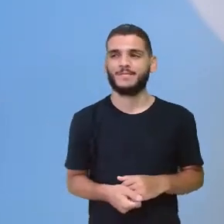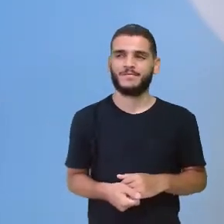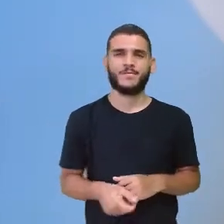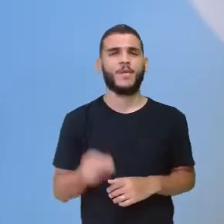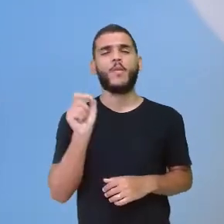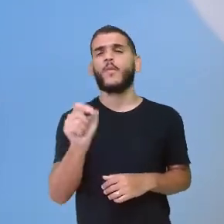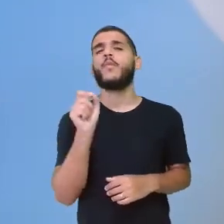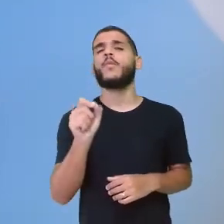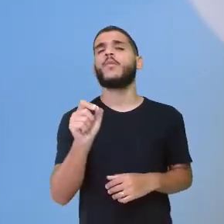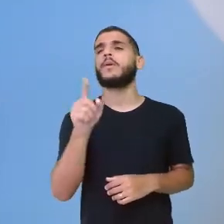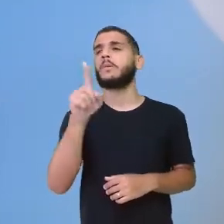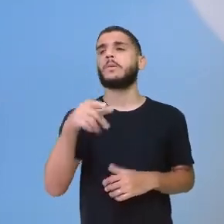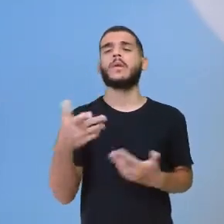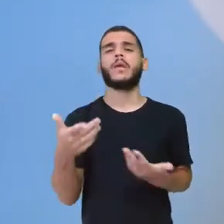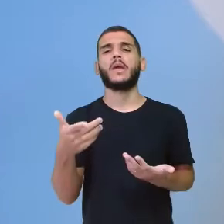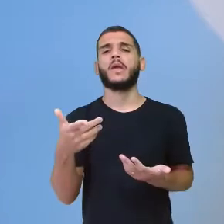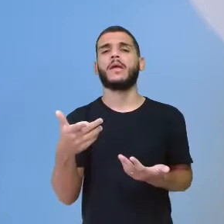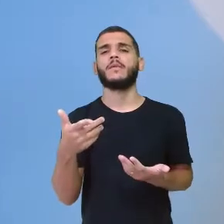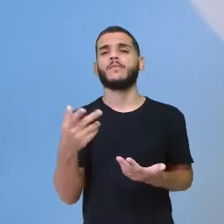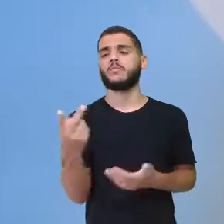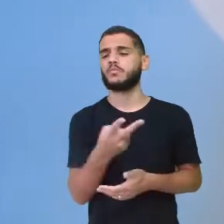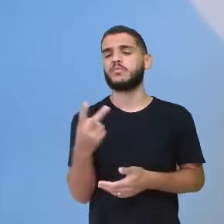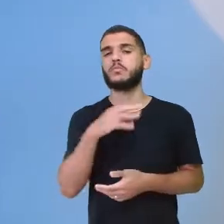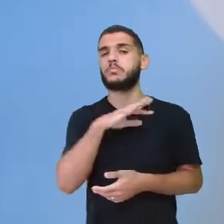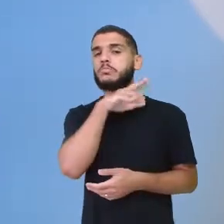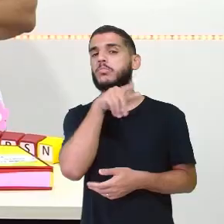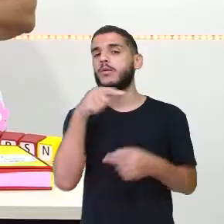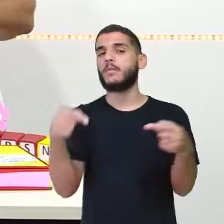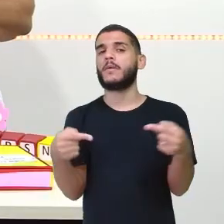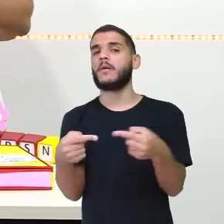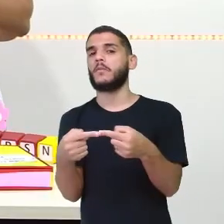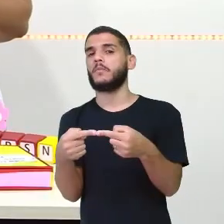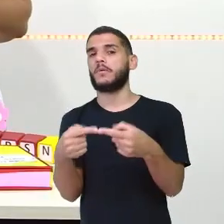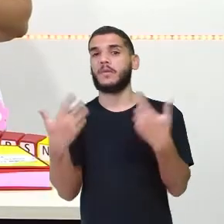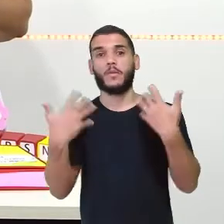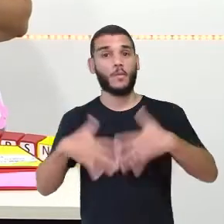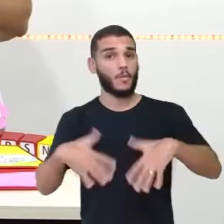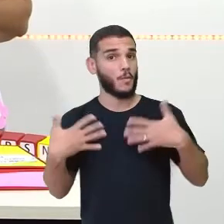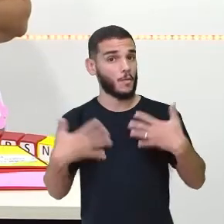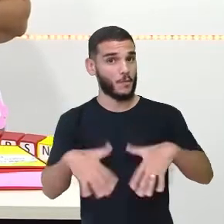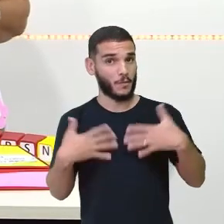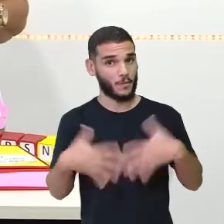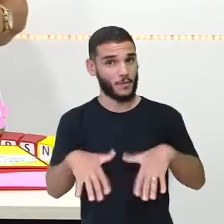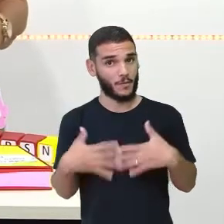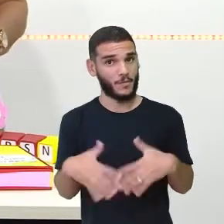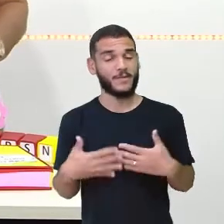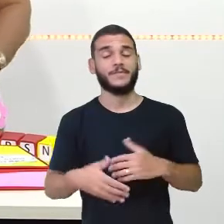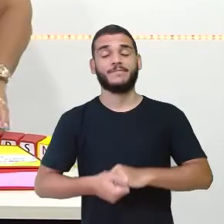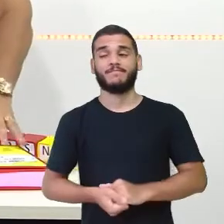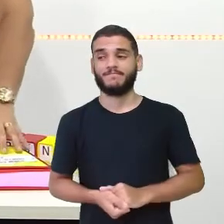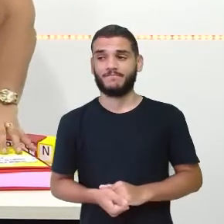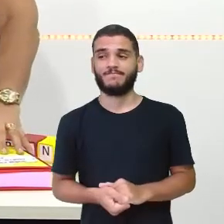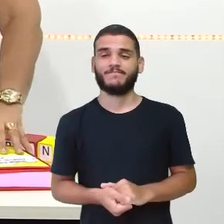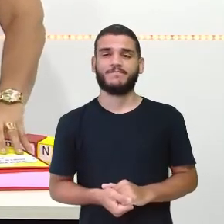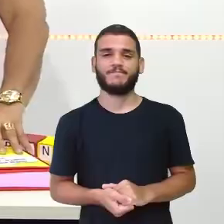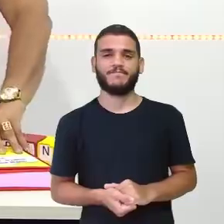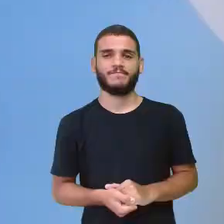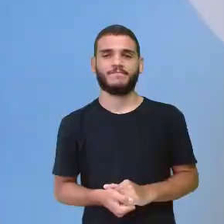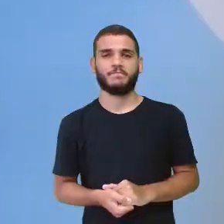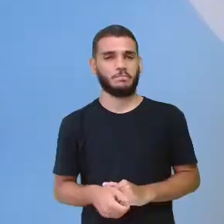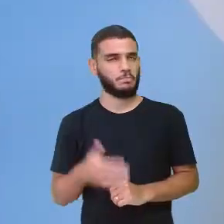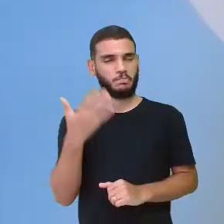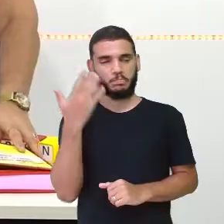será? Que a raposa e o tucano vai afrontar aqui, hein? O que será? Não sei.